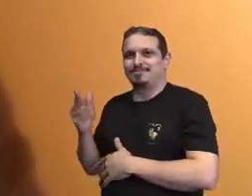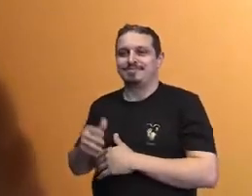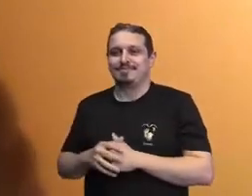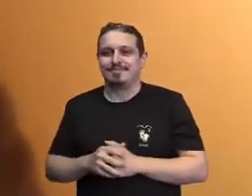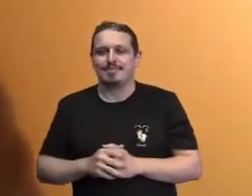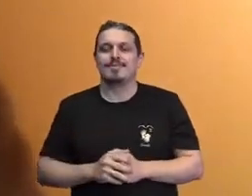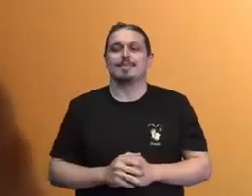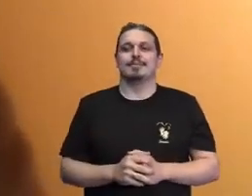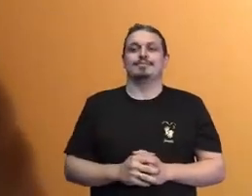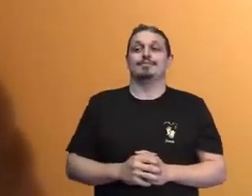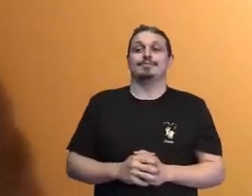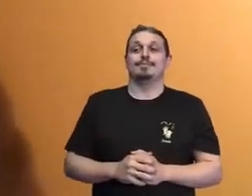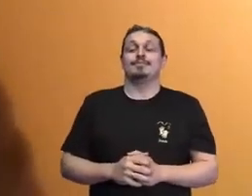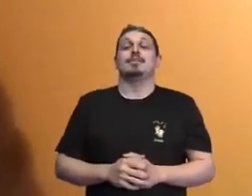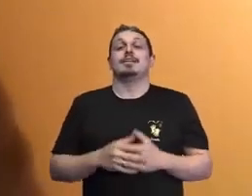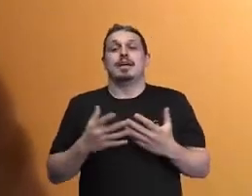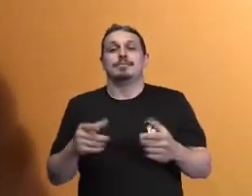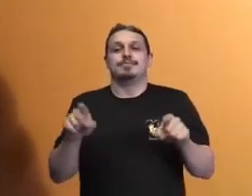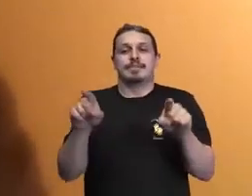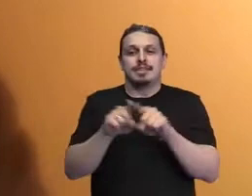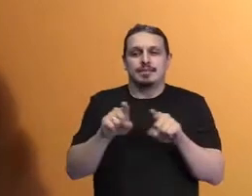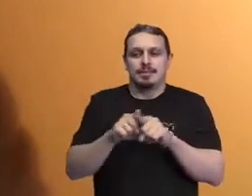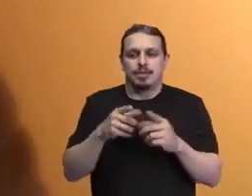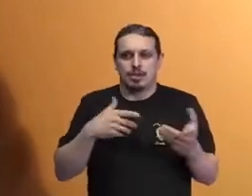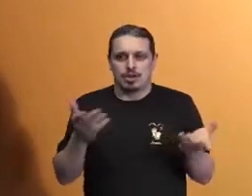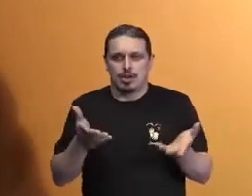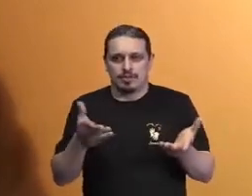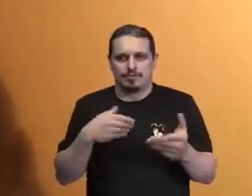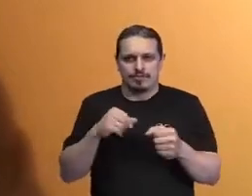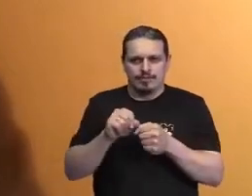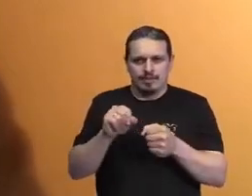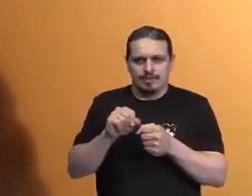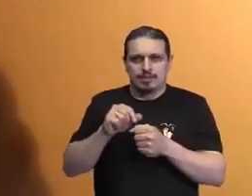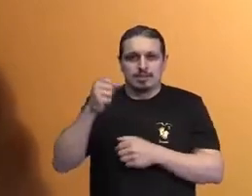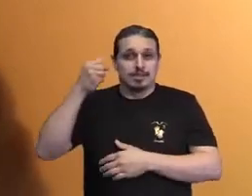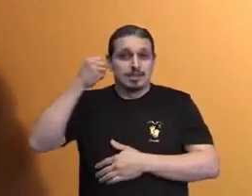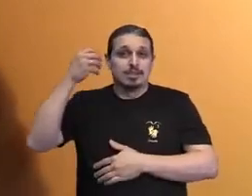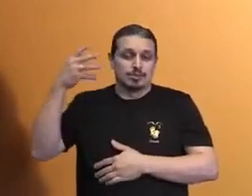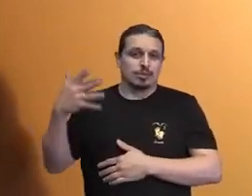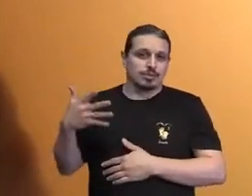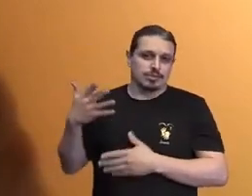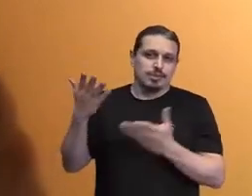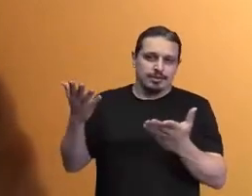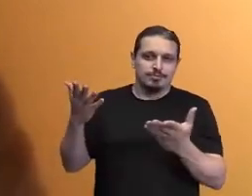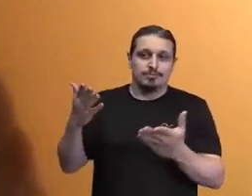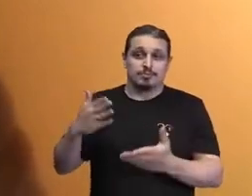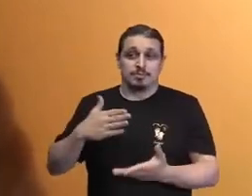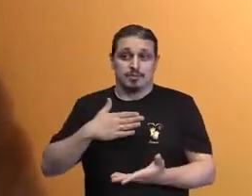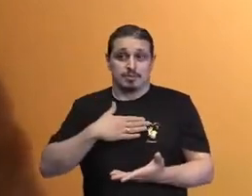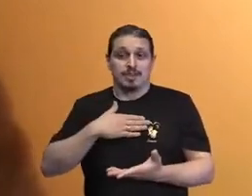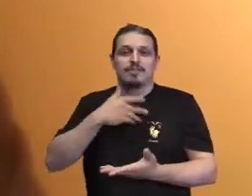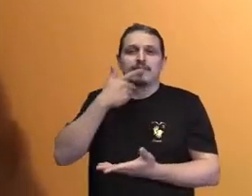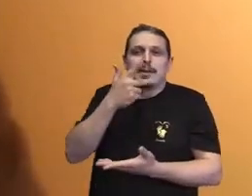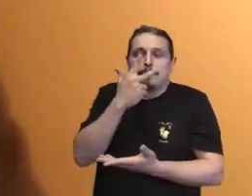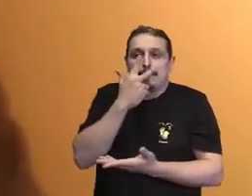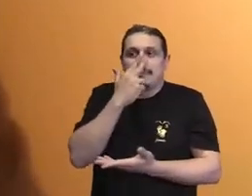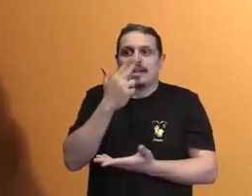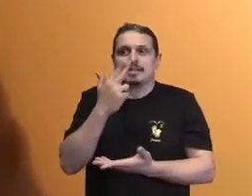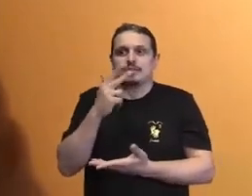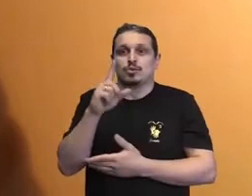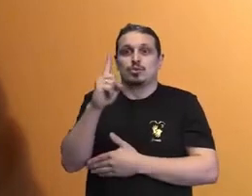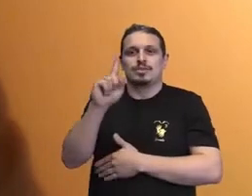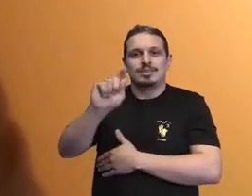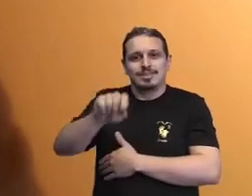E essa ideia de uma audiodescrição e o de uma autodescrição, ela já aparece como um sinal mesmo,